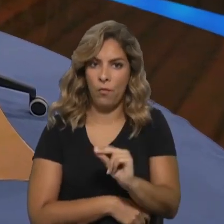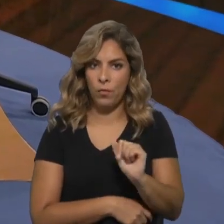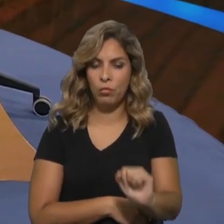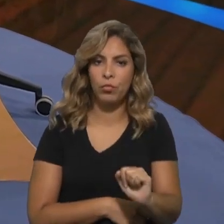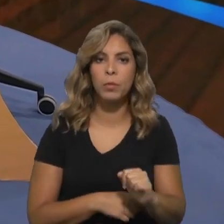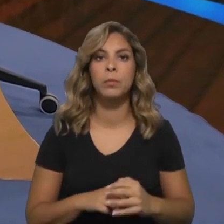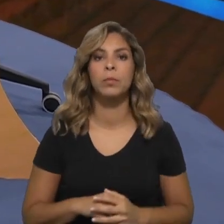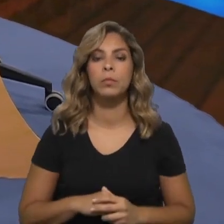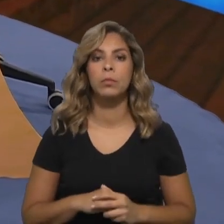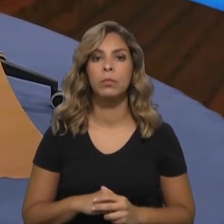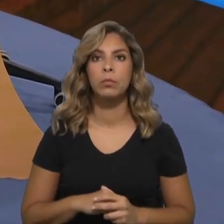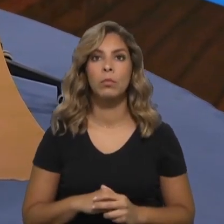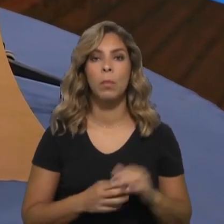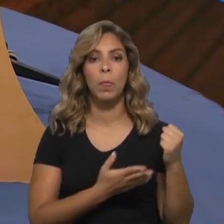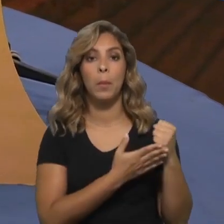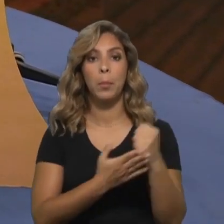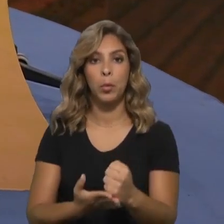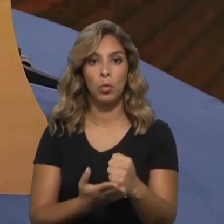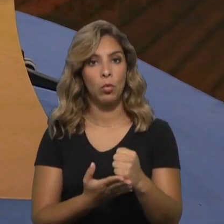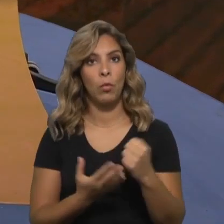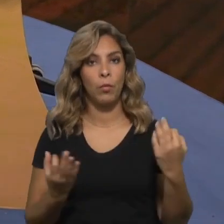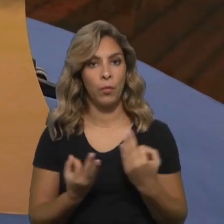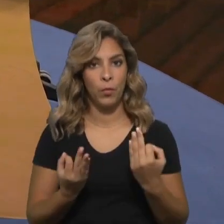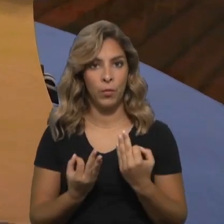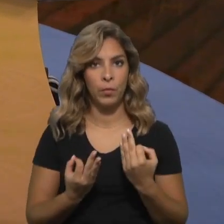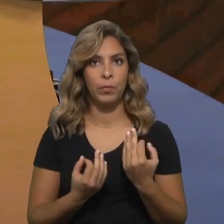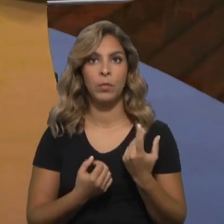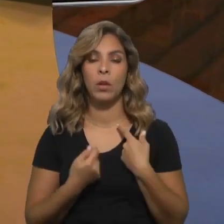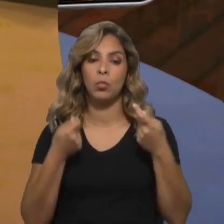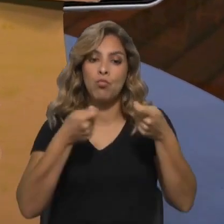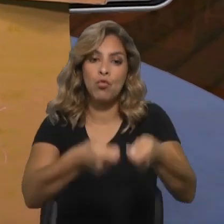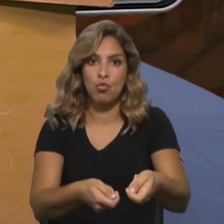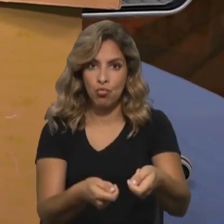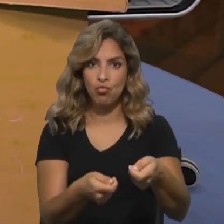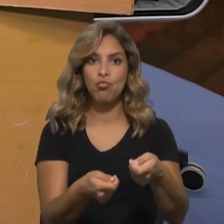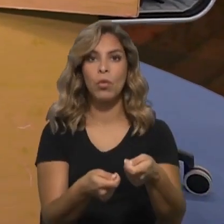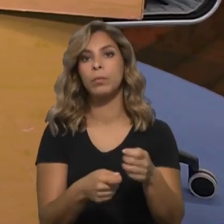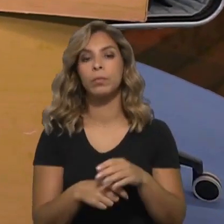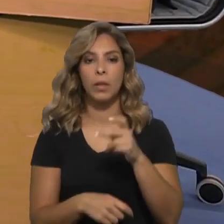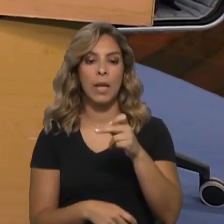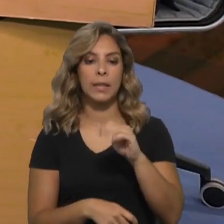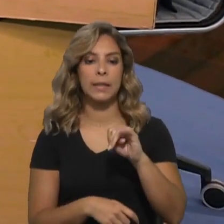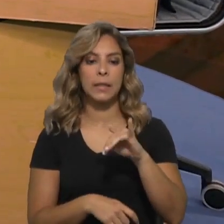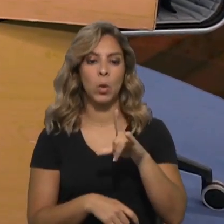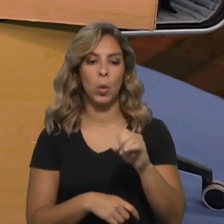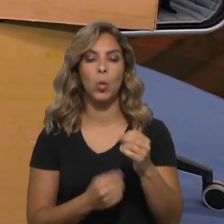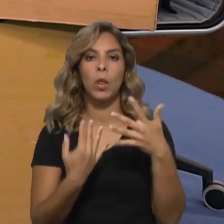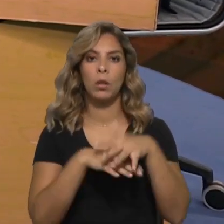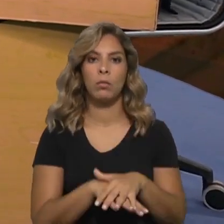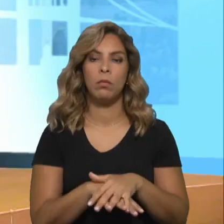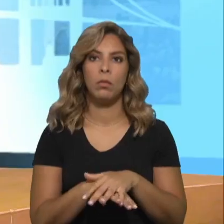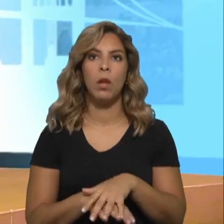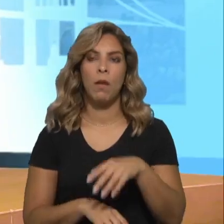Tivemos o apoio, este foi um projeto que foi financiado pelo Fundo Asilo, Migrações e Integração, o FAMI,